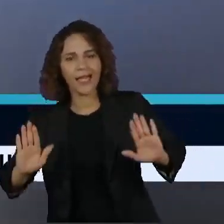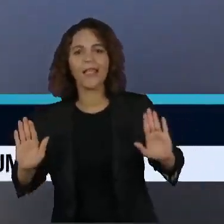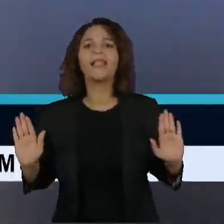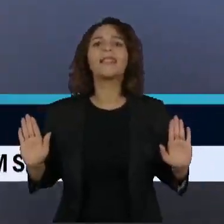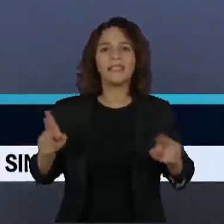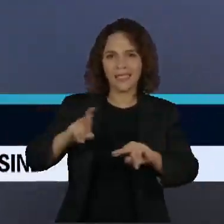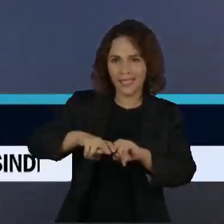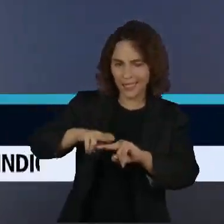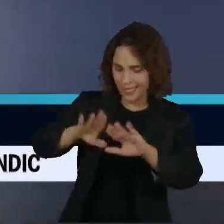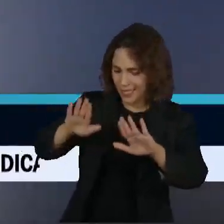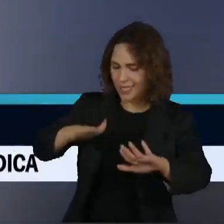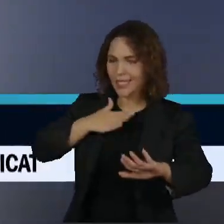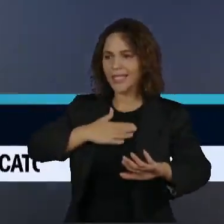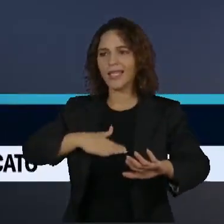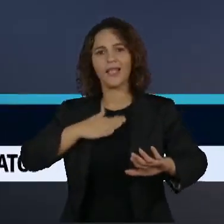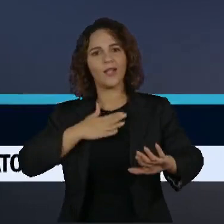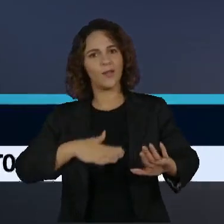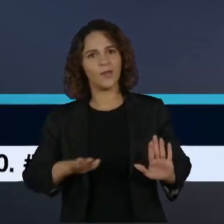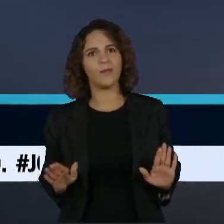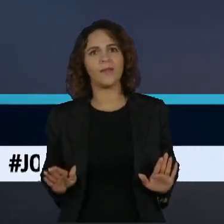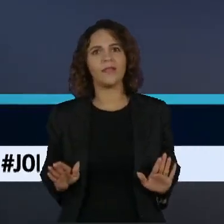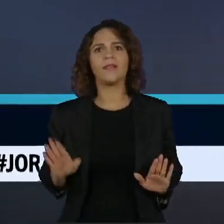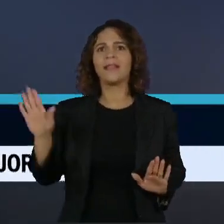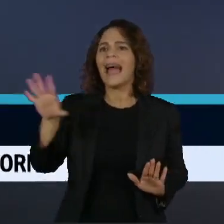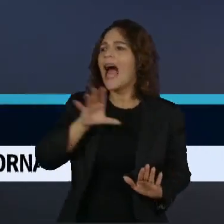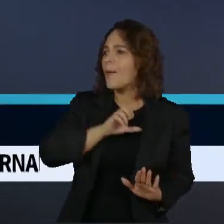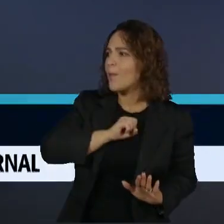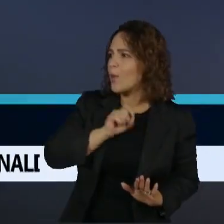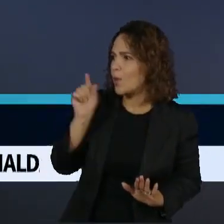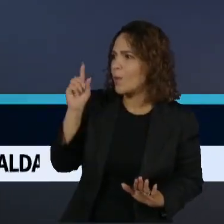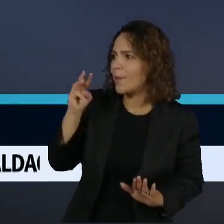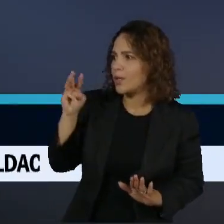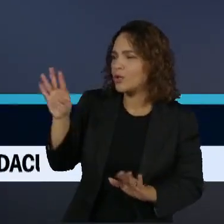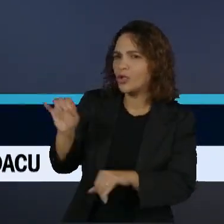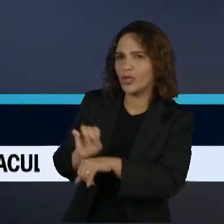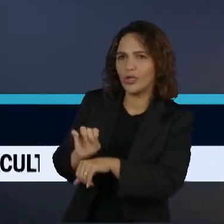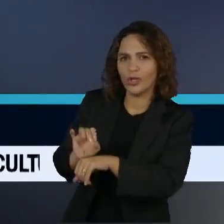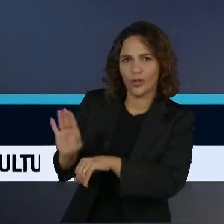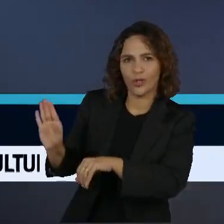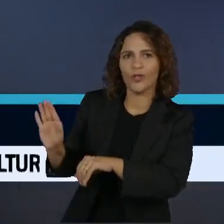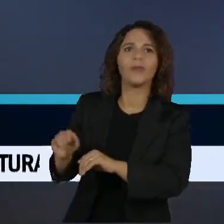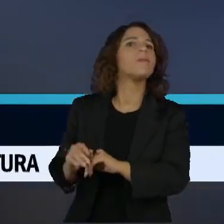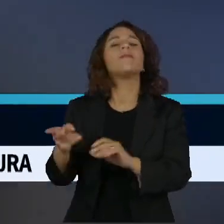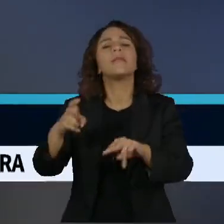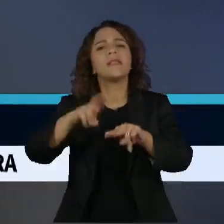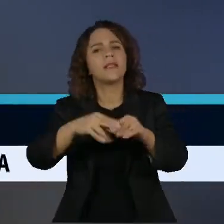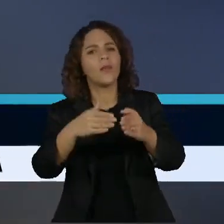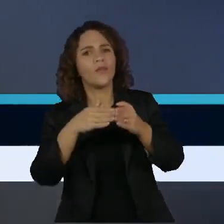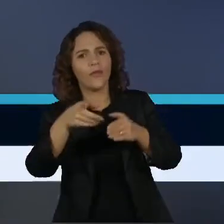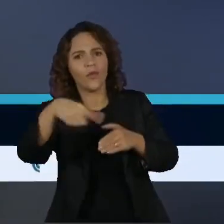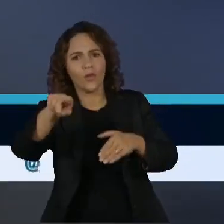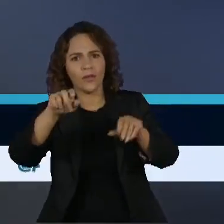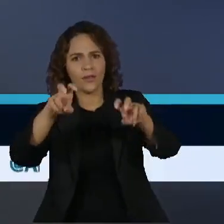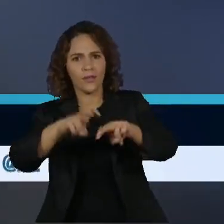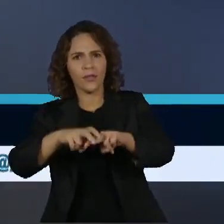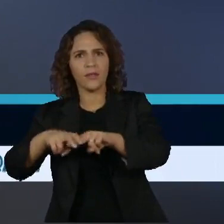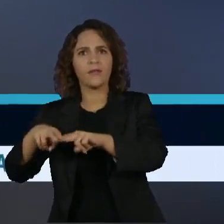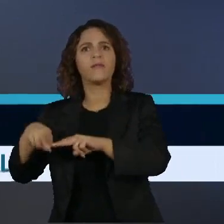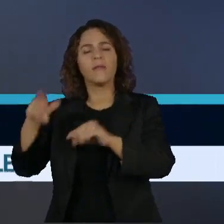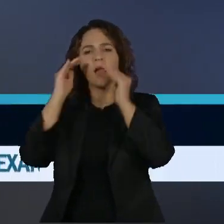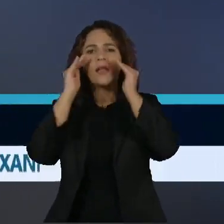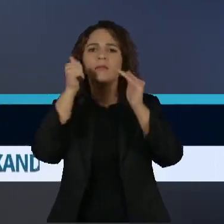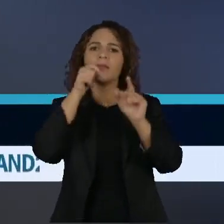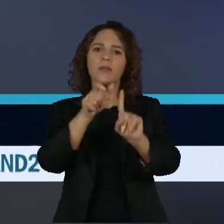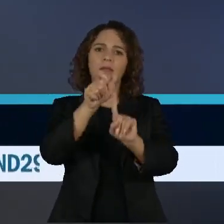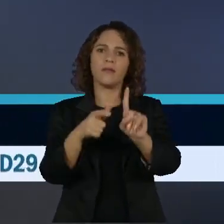sentem-se. Amor, só um minutinho, só um minutinho. Vamos sentar todo mundo em respeito à